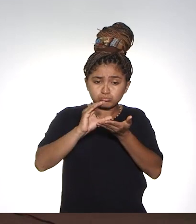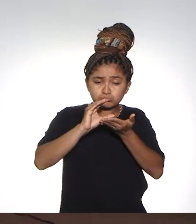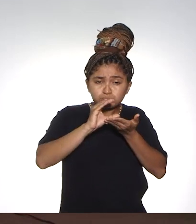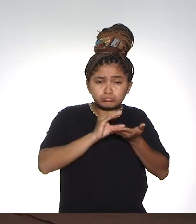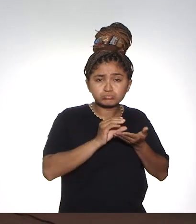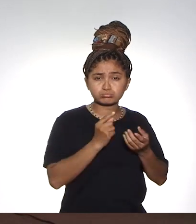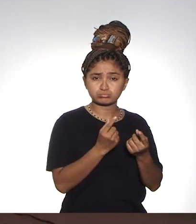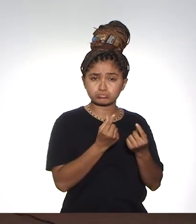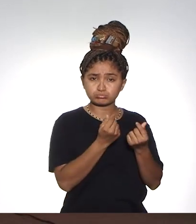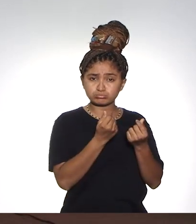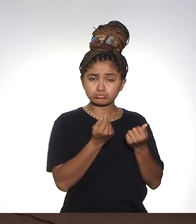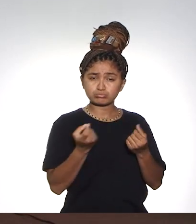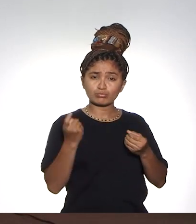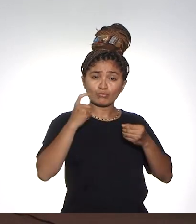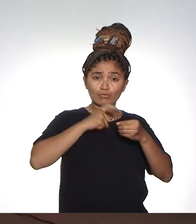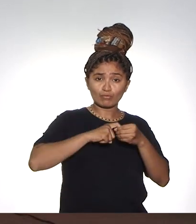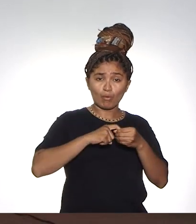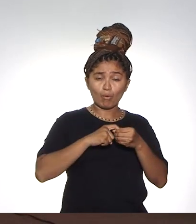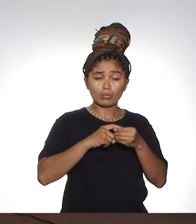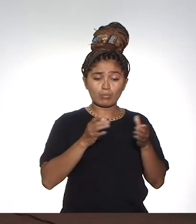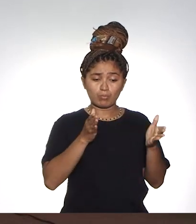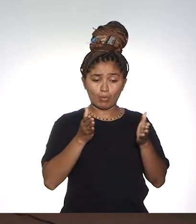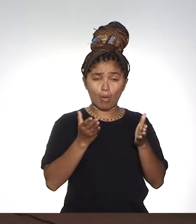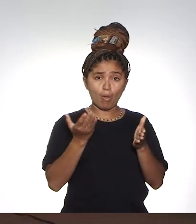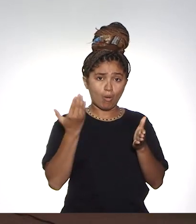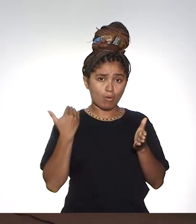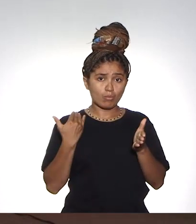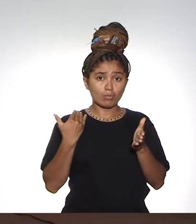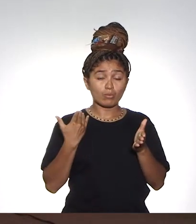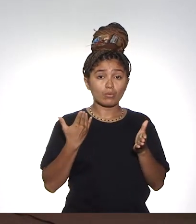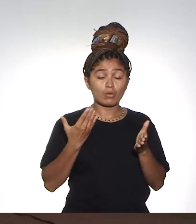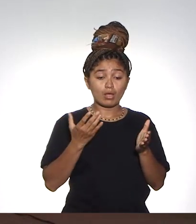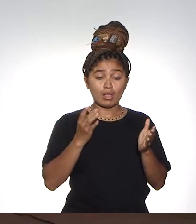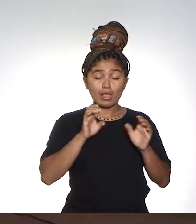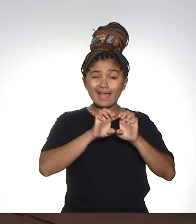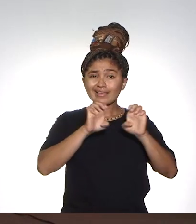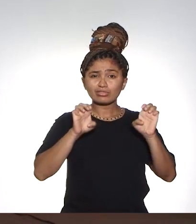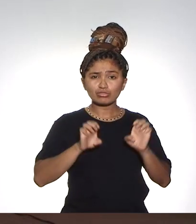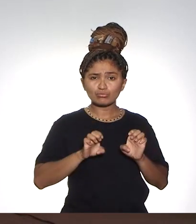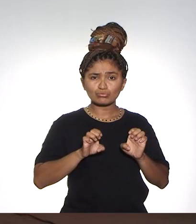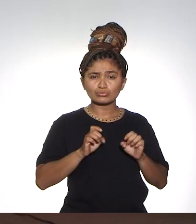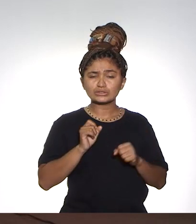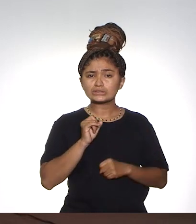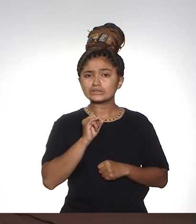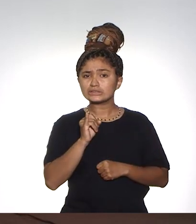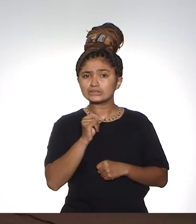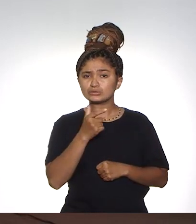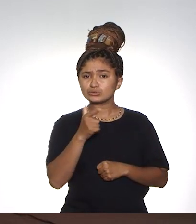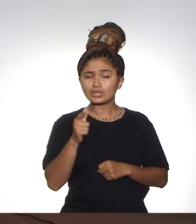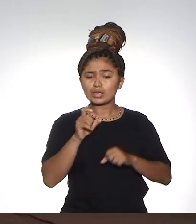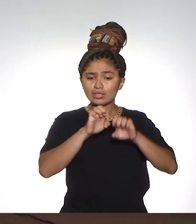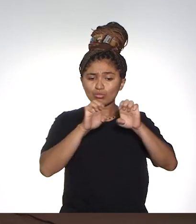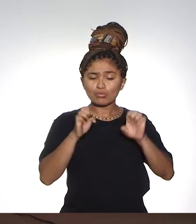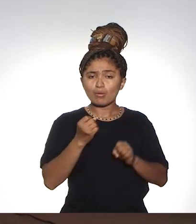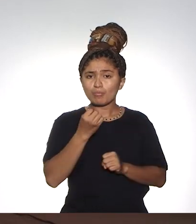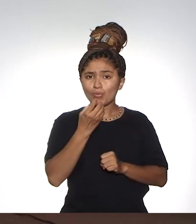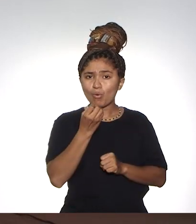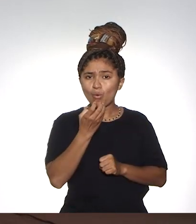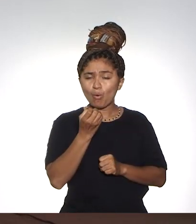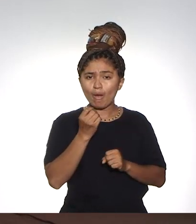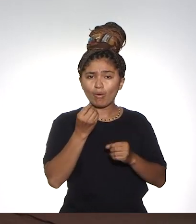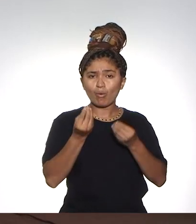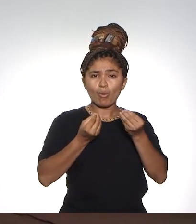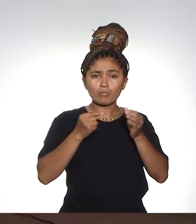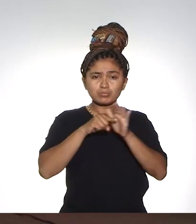com investimento. A gente até retoma um pouquinho do outro bloco, a questão da sua infraestrutura. Eu não consigo fazer pesquisa